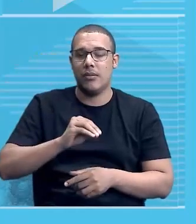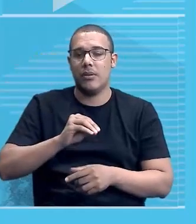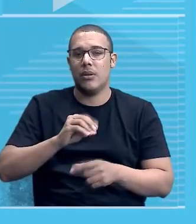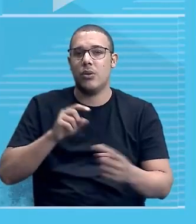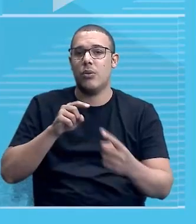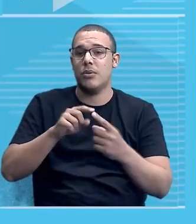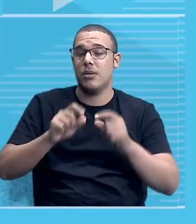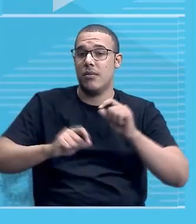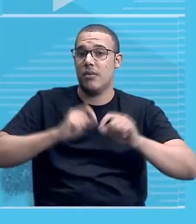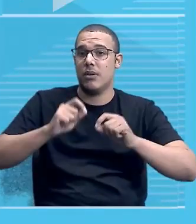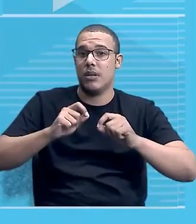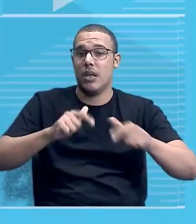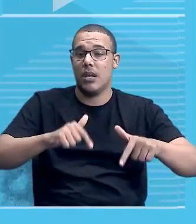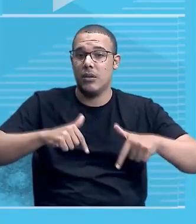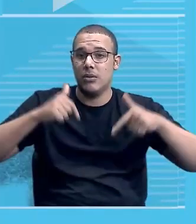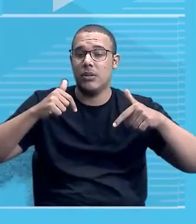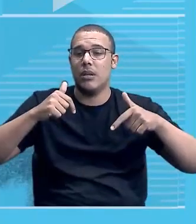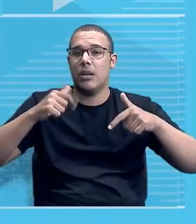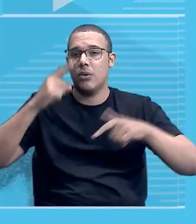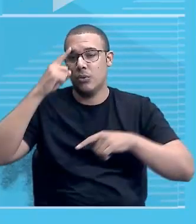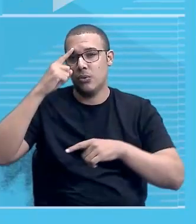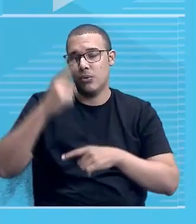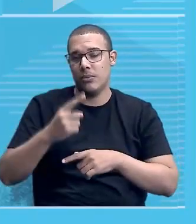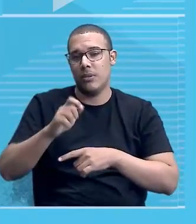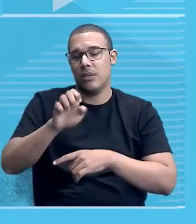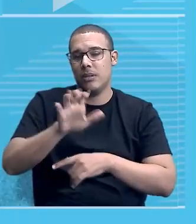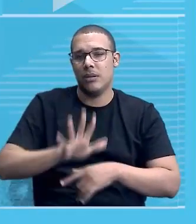objetivo é esse, é lutar contra a dominação europeia.